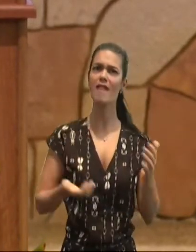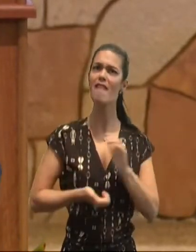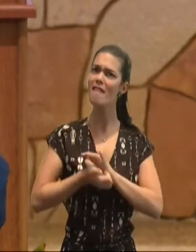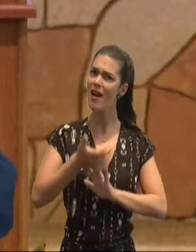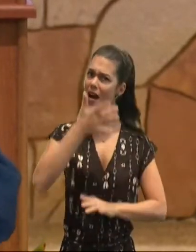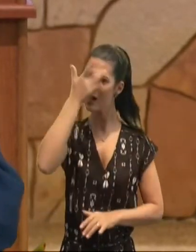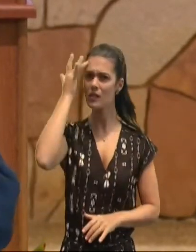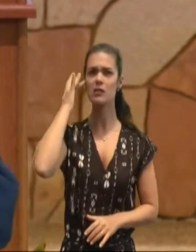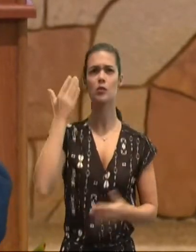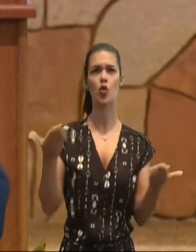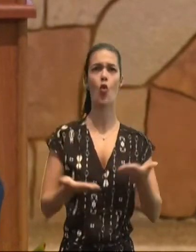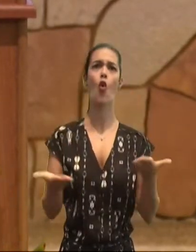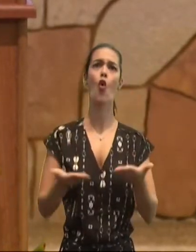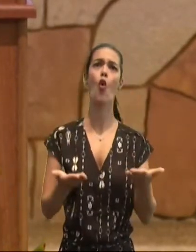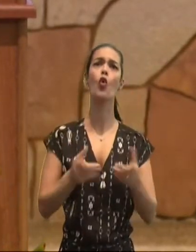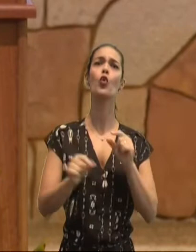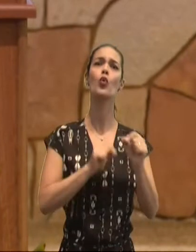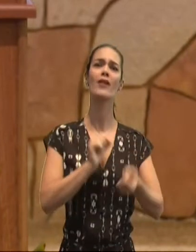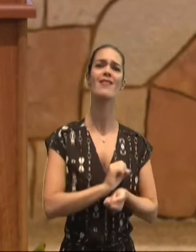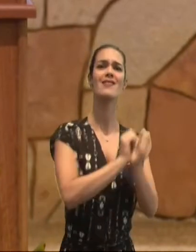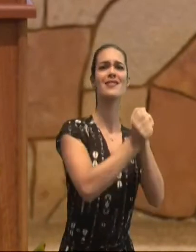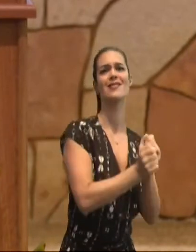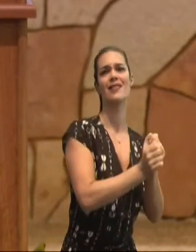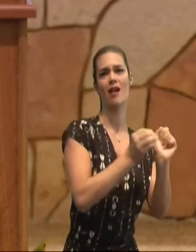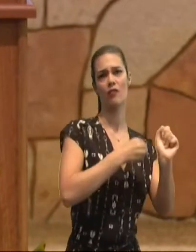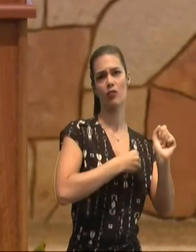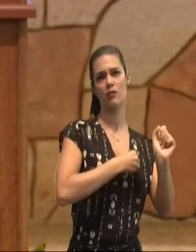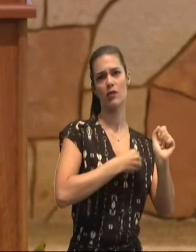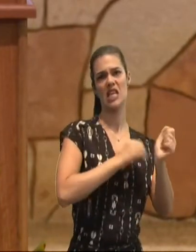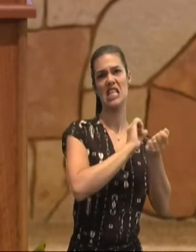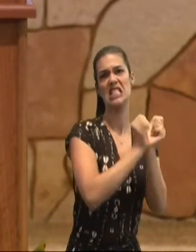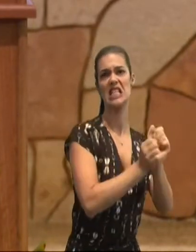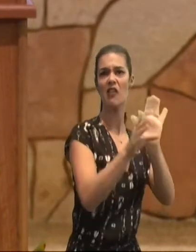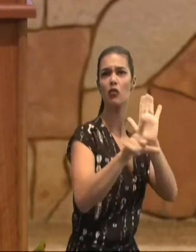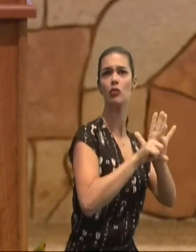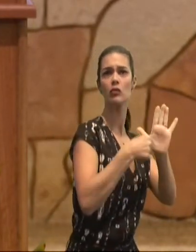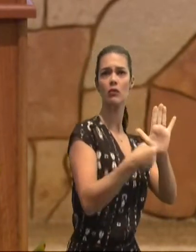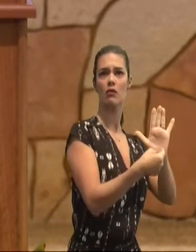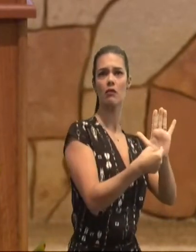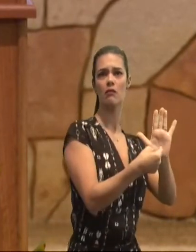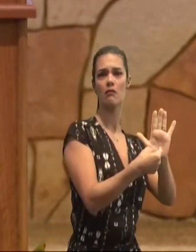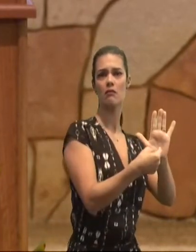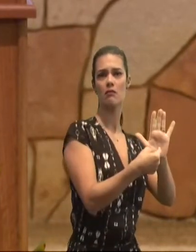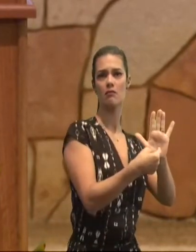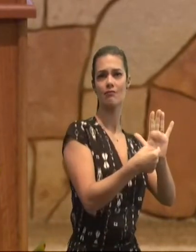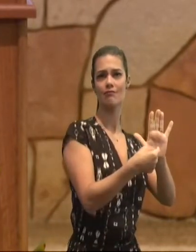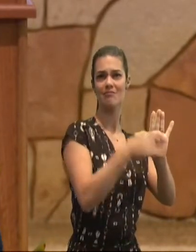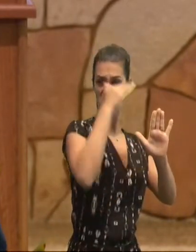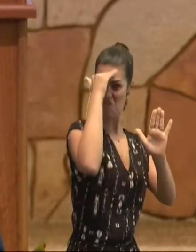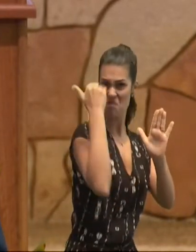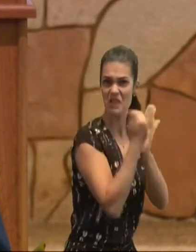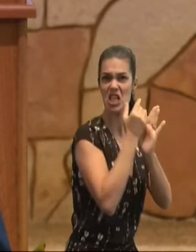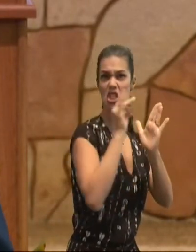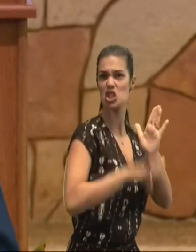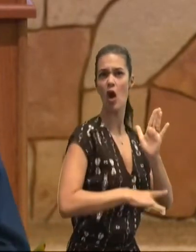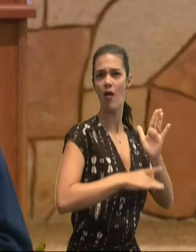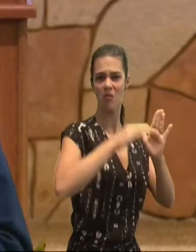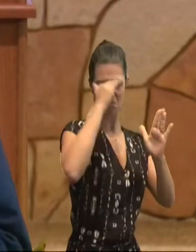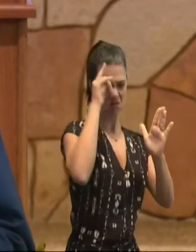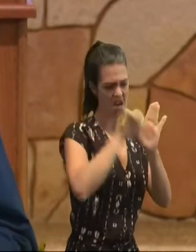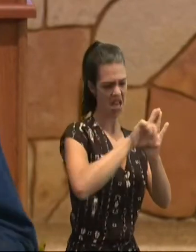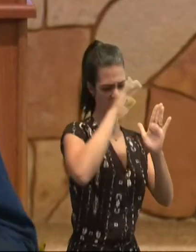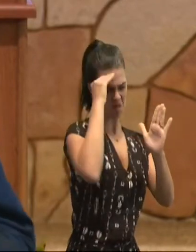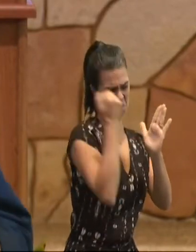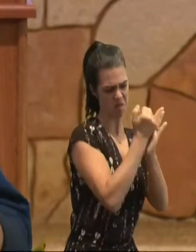julgo, da escravidão, de, de uma lei interna, ou do pecado, e